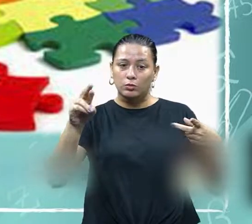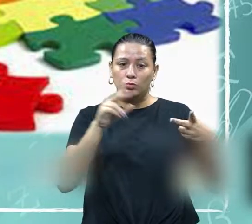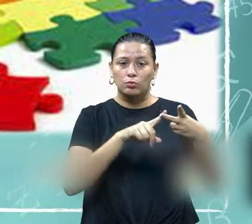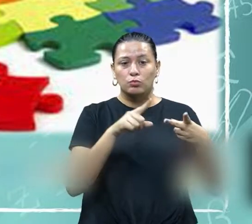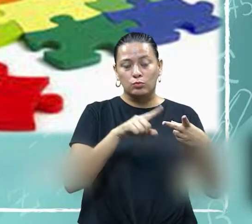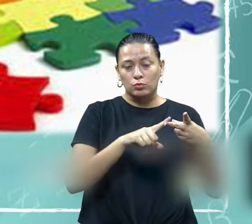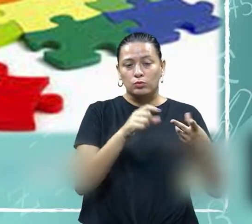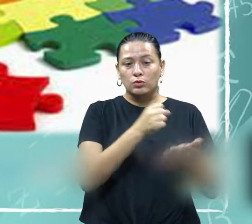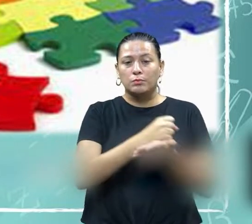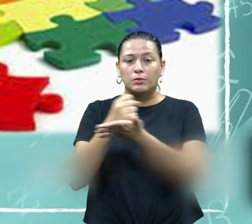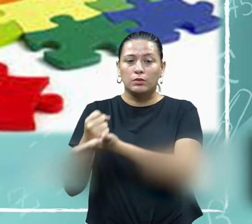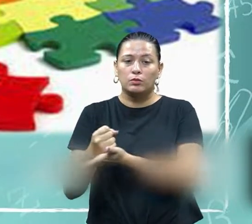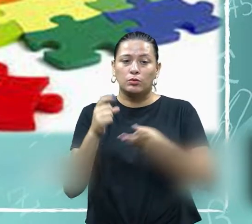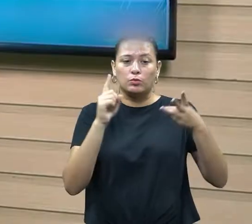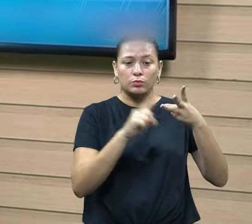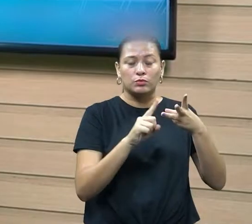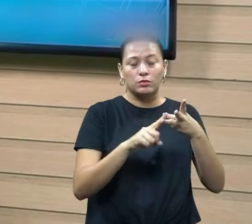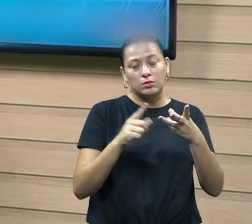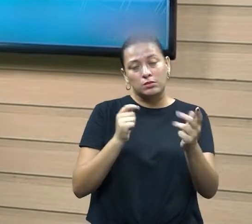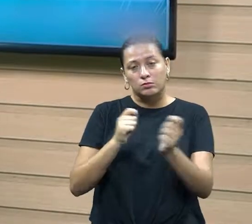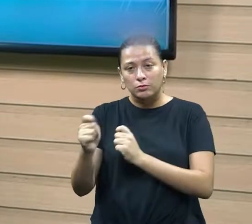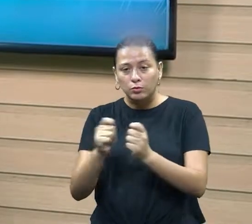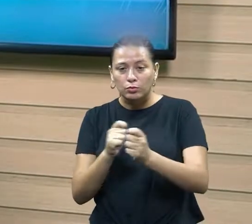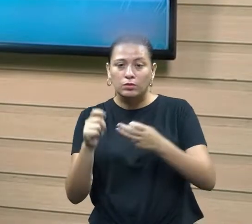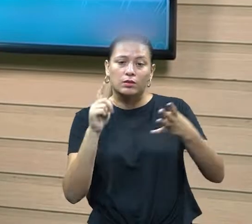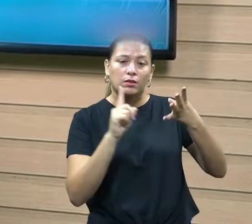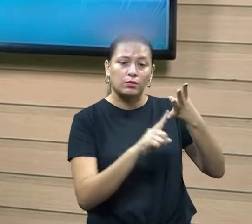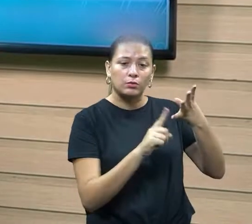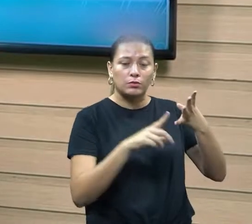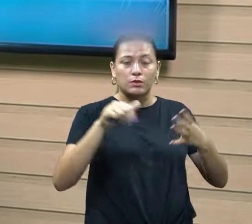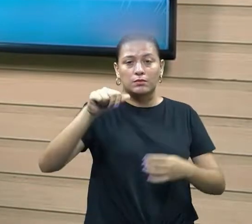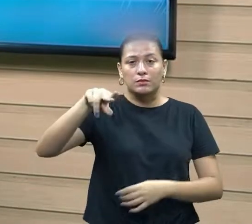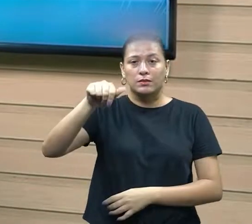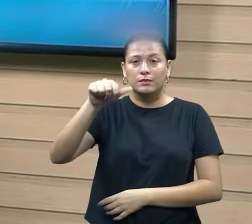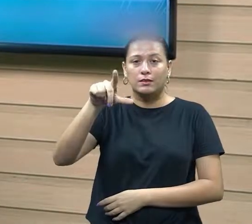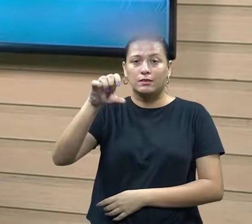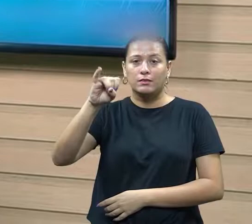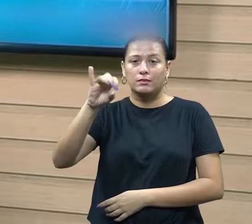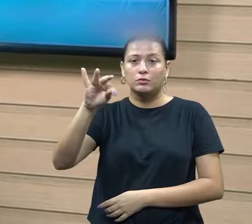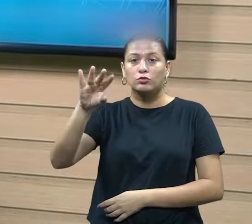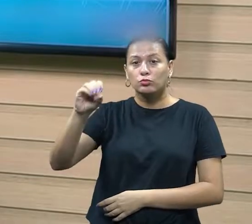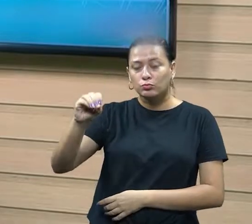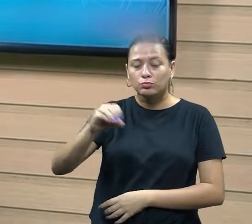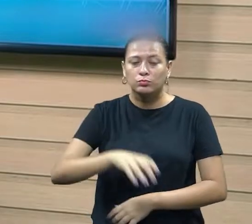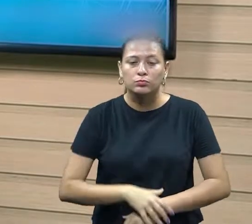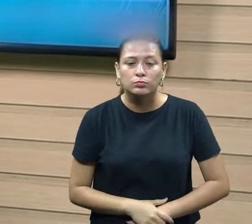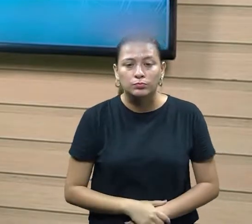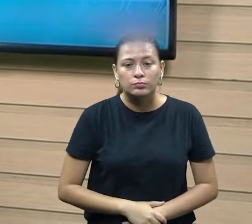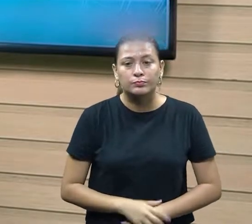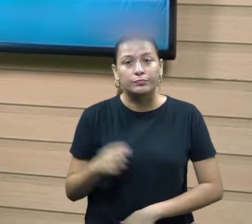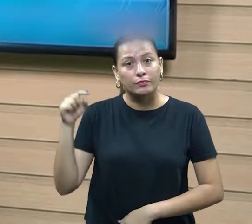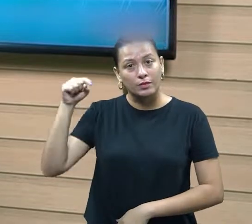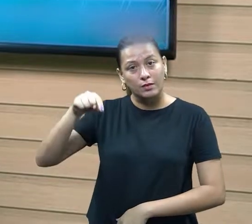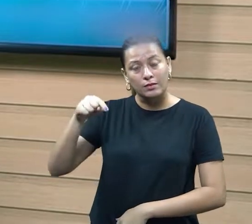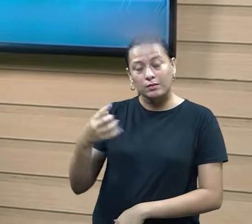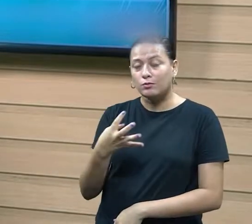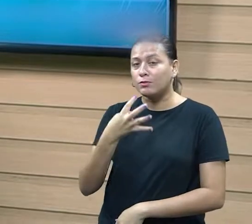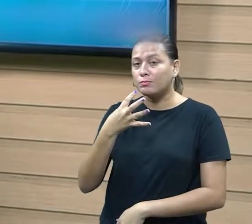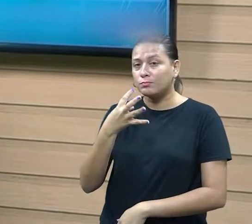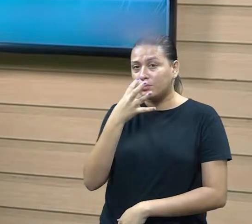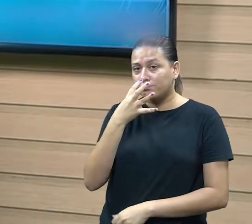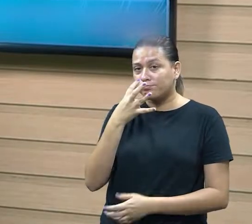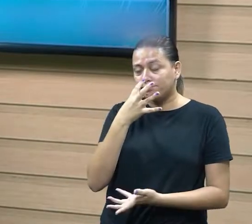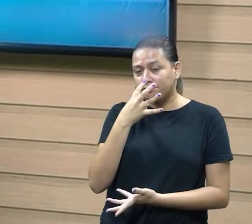o controlador e o analítico. E aqui, diante do nosso estudo, nós vamos observar que vai ter elementos que